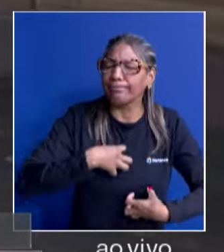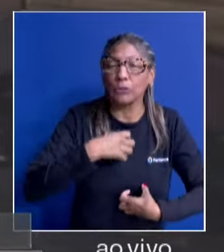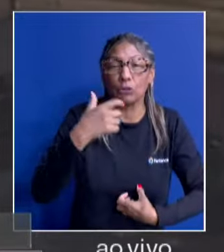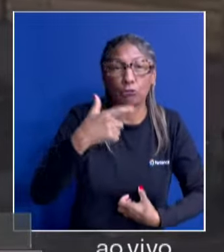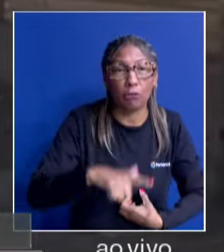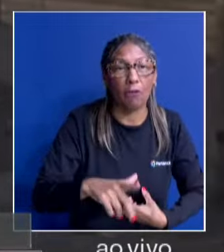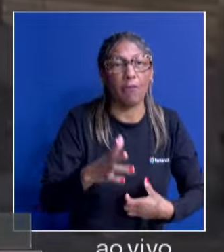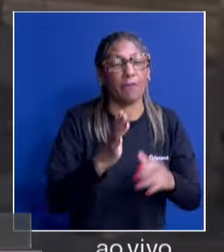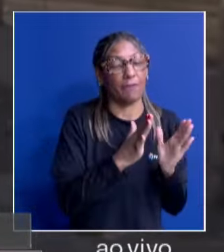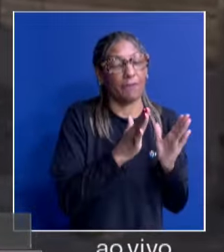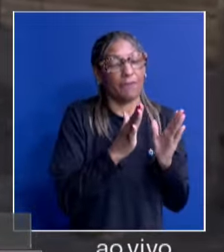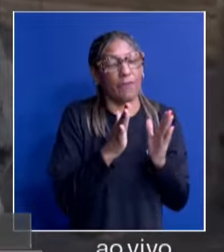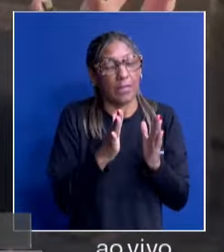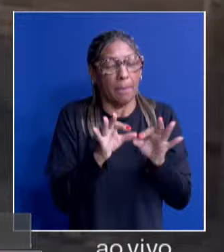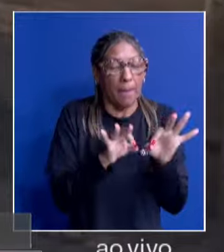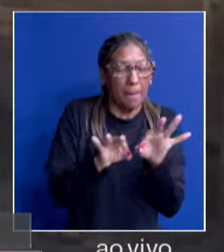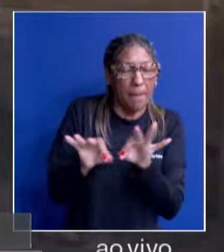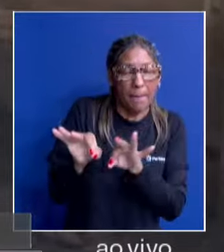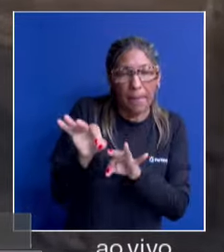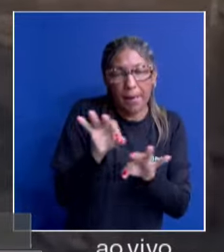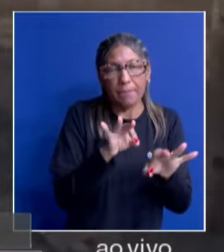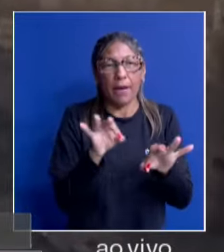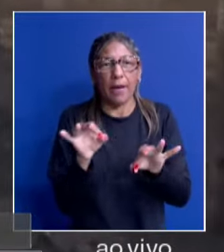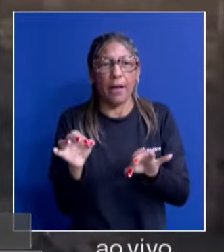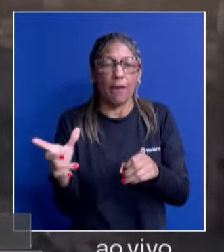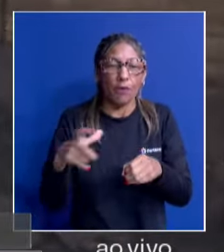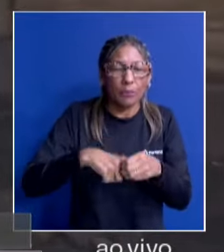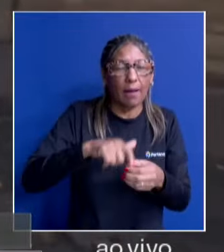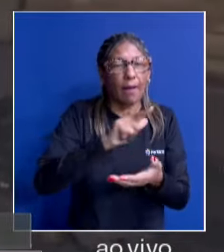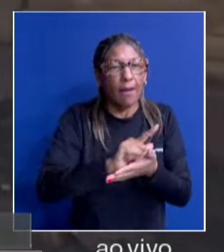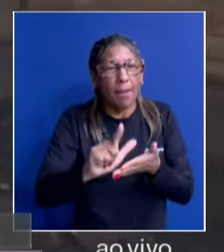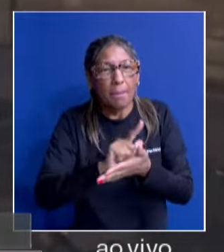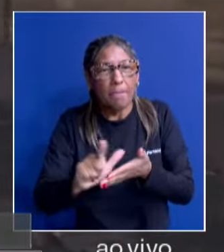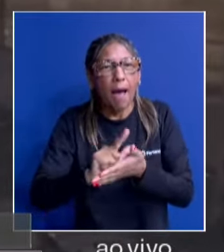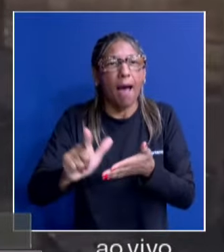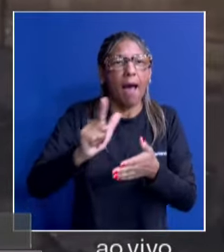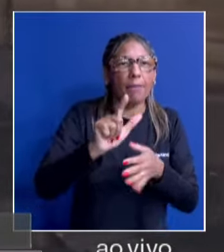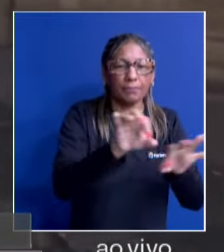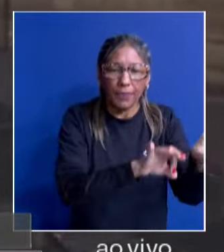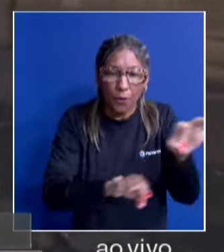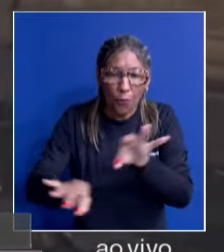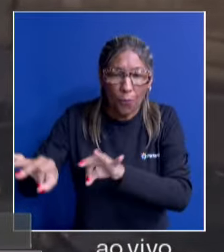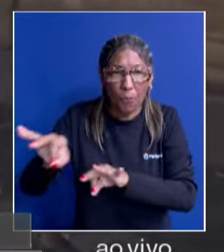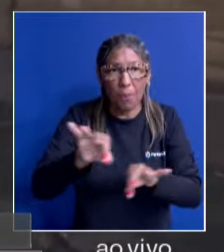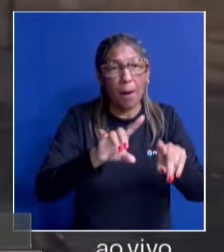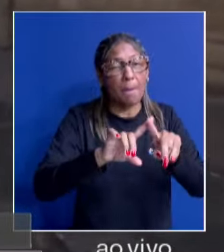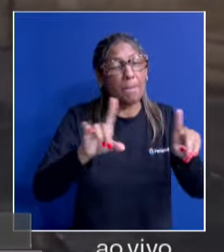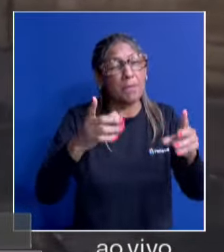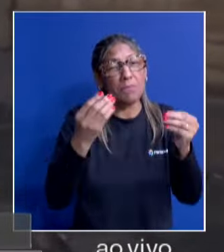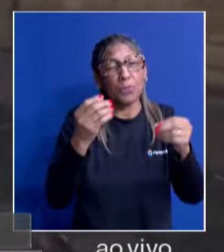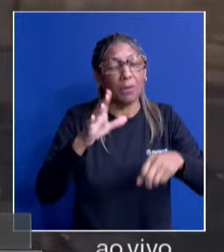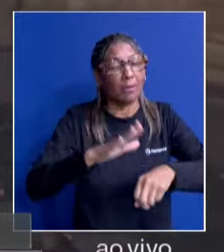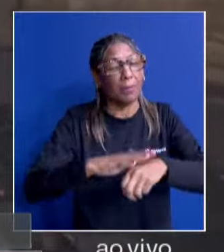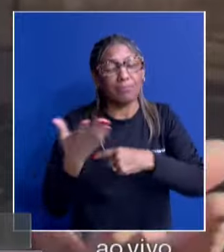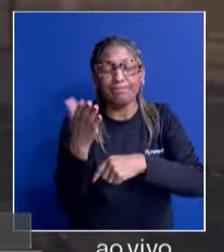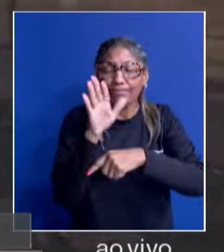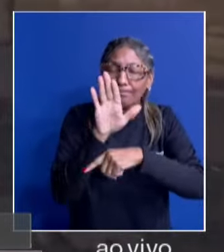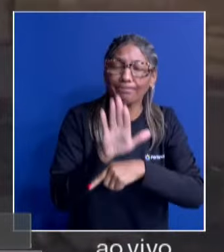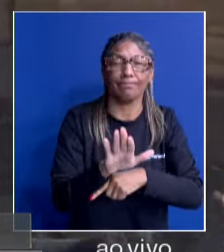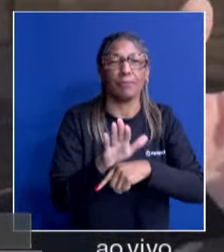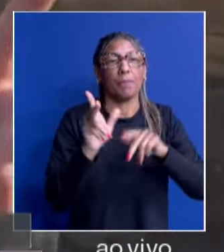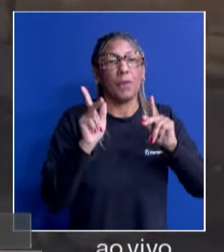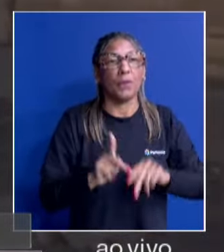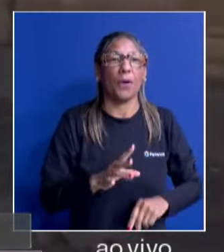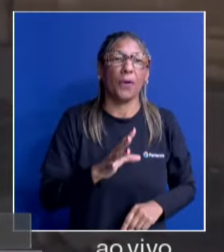Agora nessa fase de reconstrução, fase de limpeza, fase de mutirão, mas também fase de muita solidariedade. Então, são pessoas que se